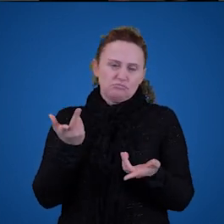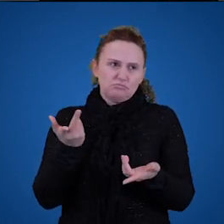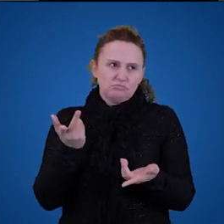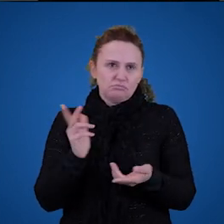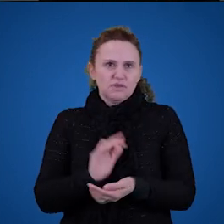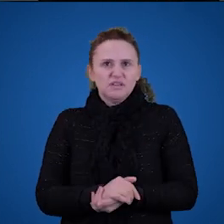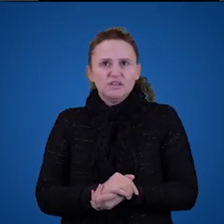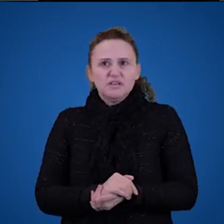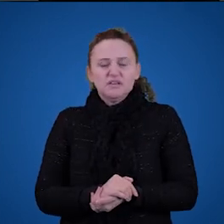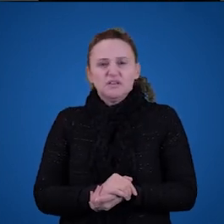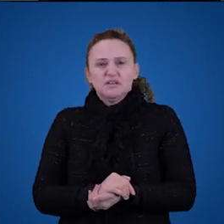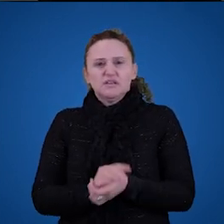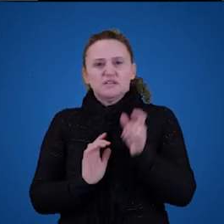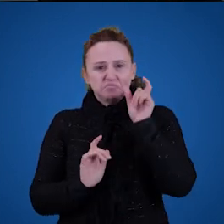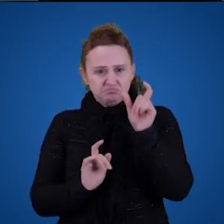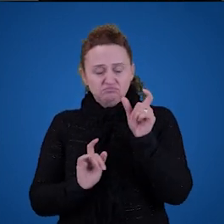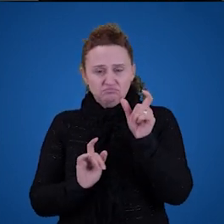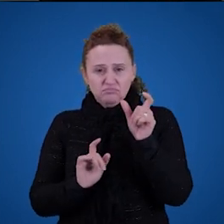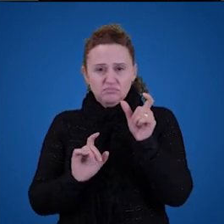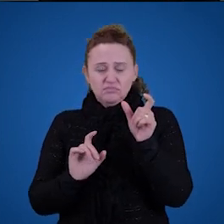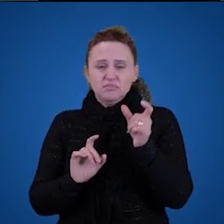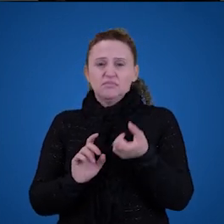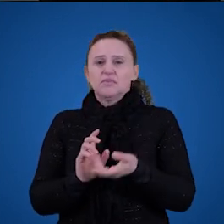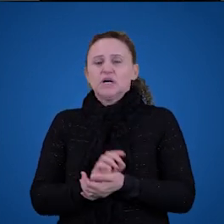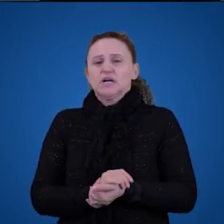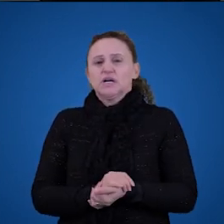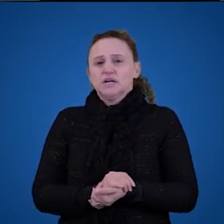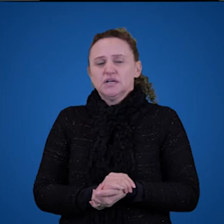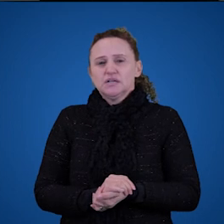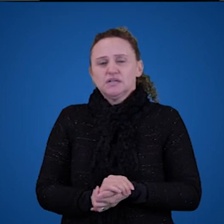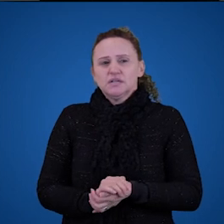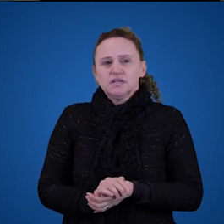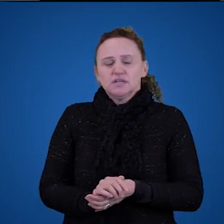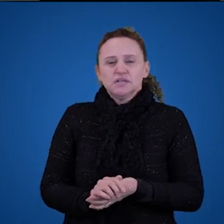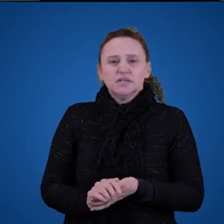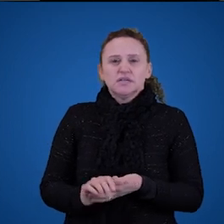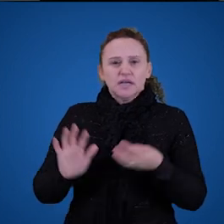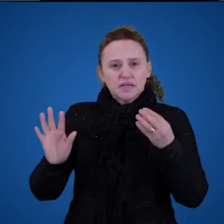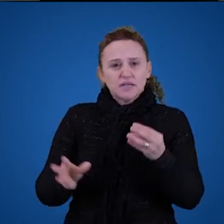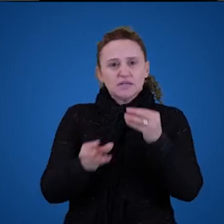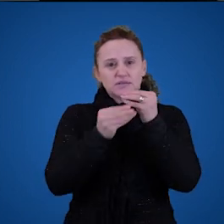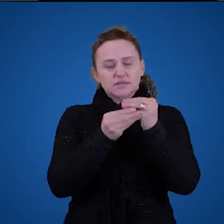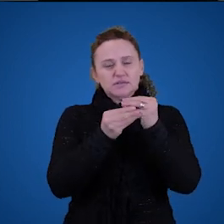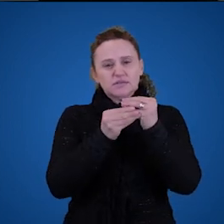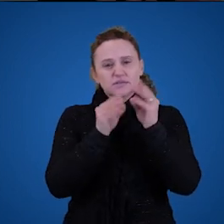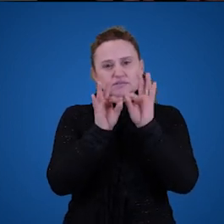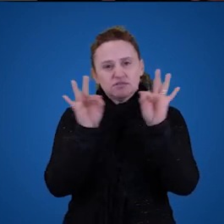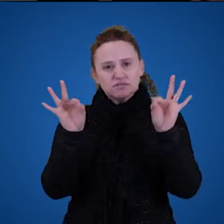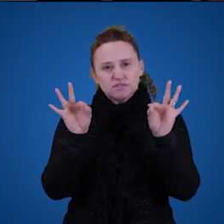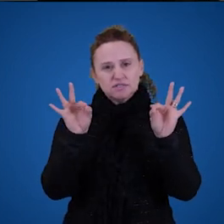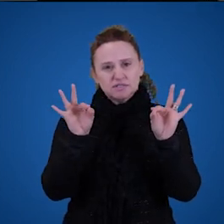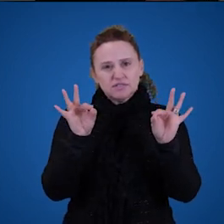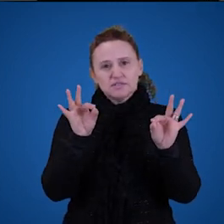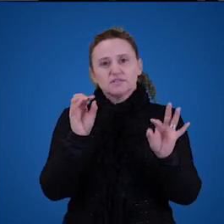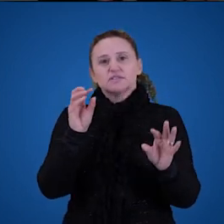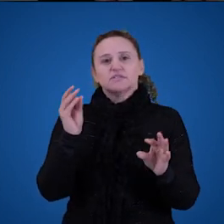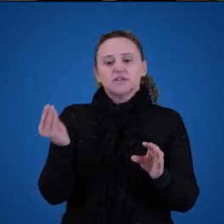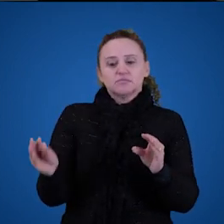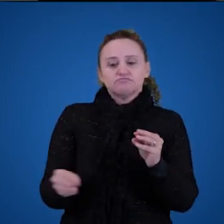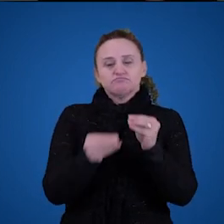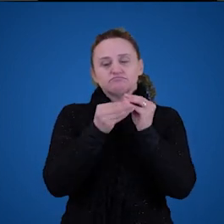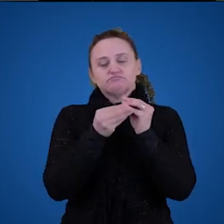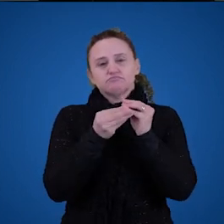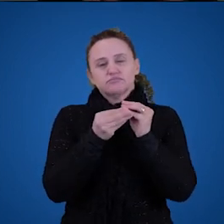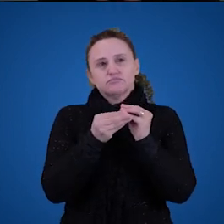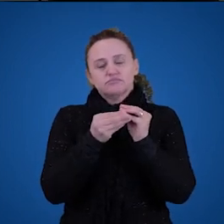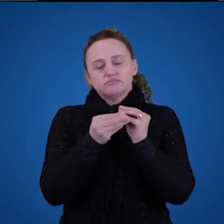Então, os termos singulares contribuiriam para o significado de uma frase ao introduzir o objeto nela, o referente